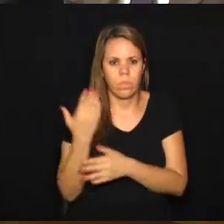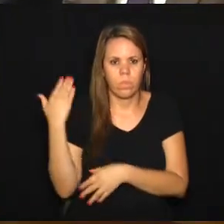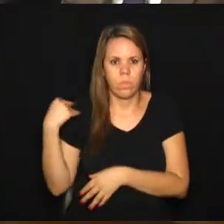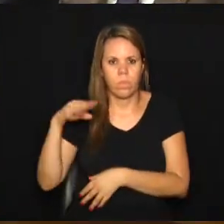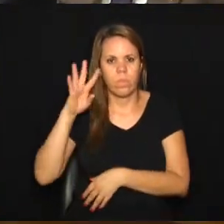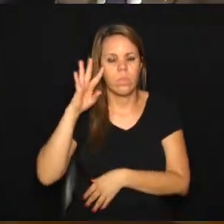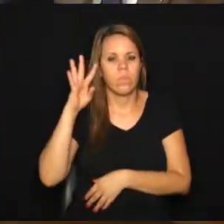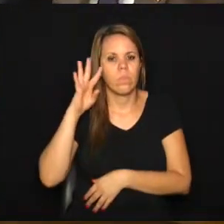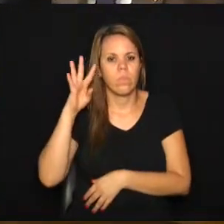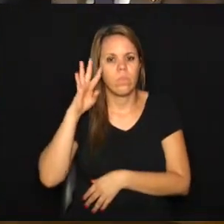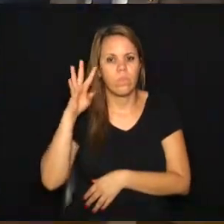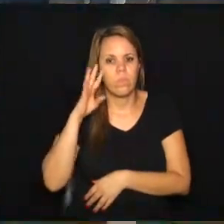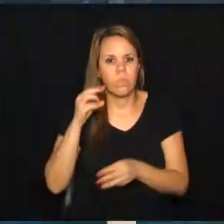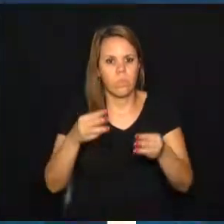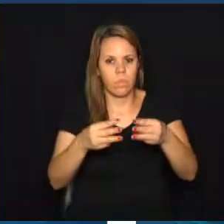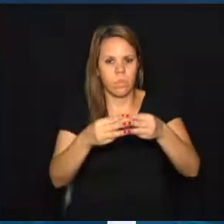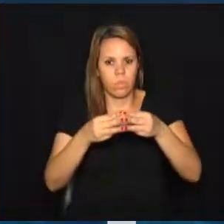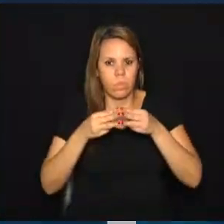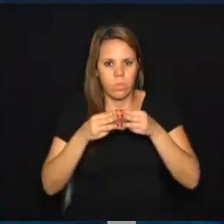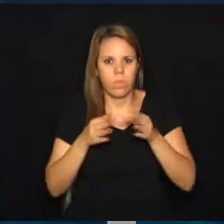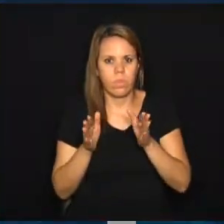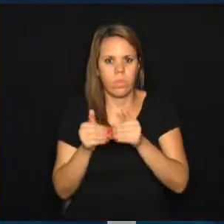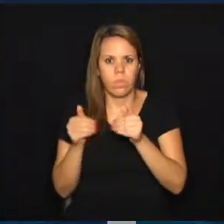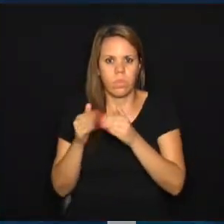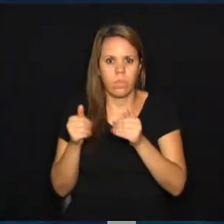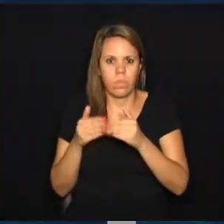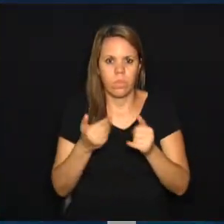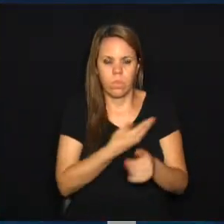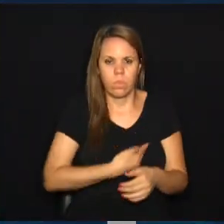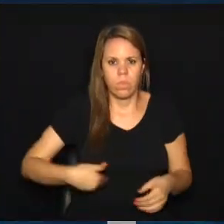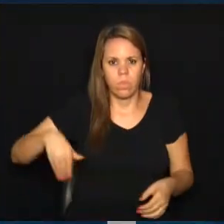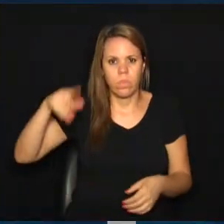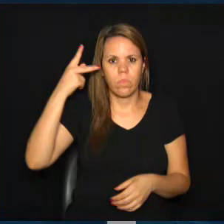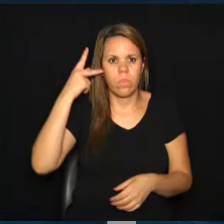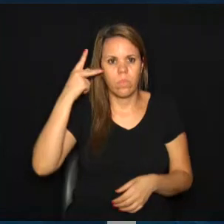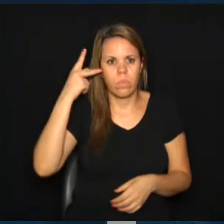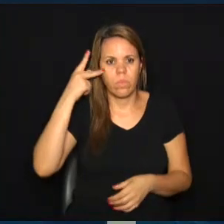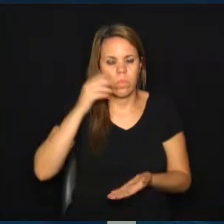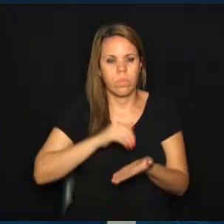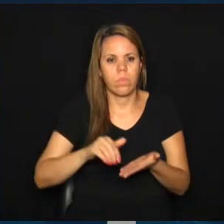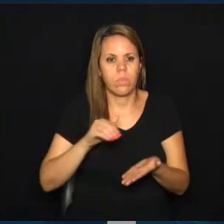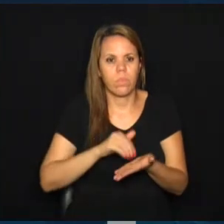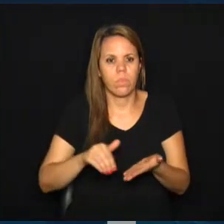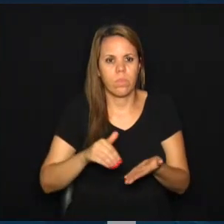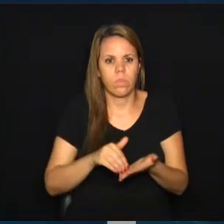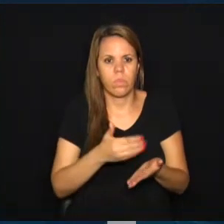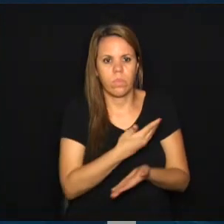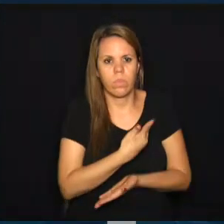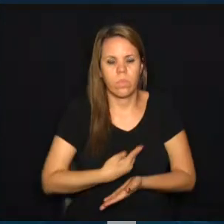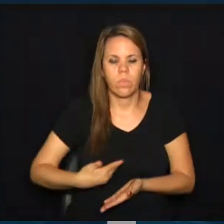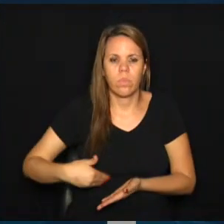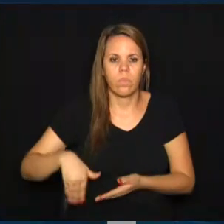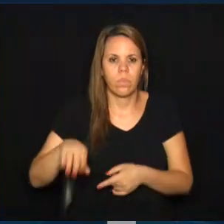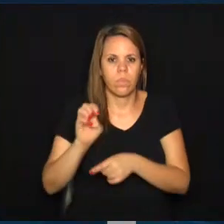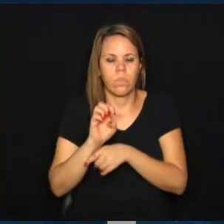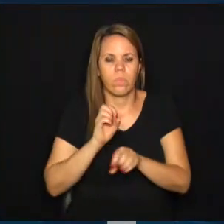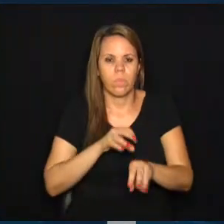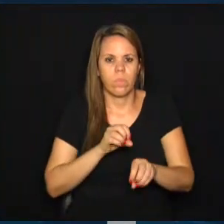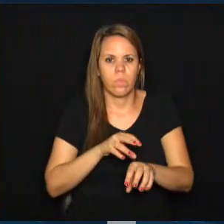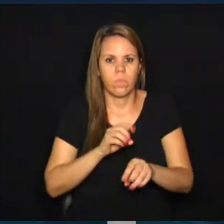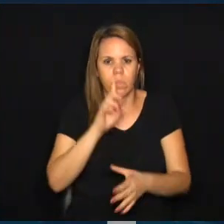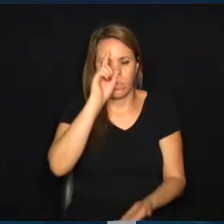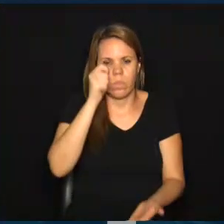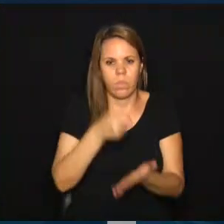quarta-feira uma moção de apelo ao governador de São Paulo e ao secretário estadual de Educação para que se